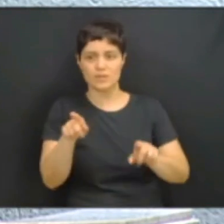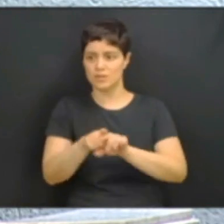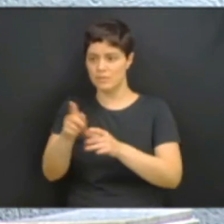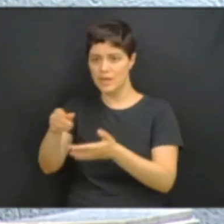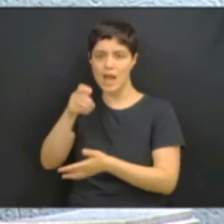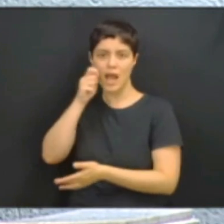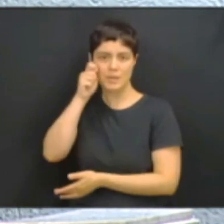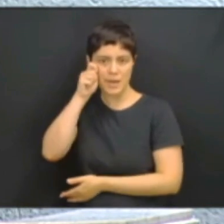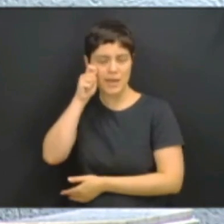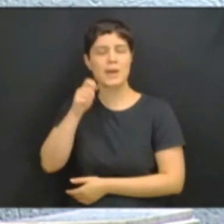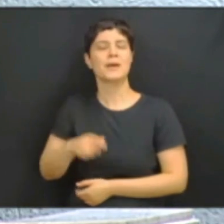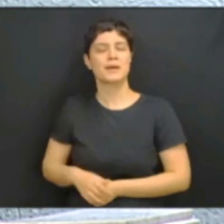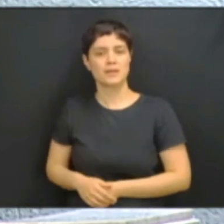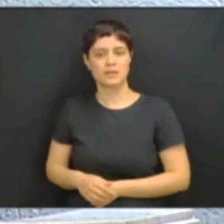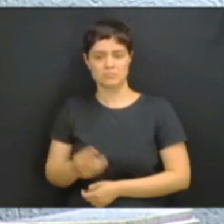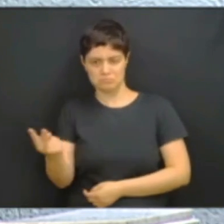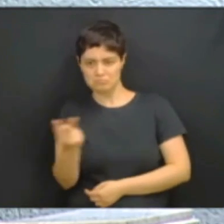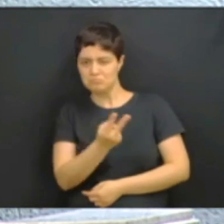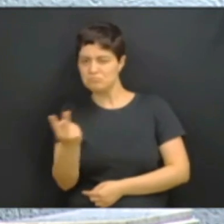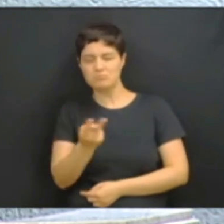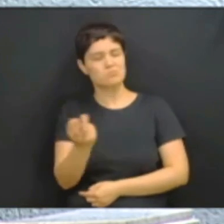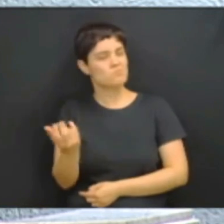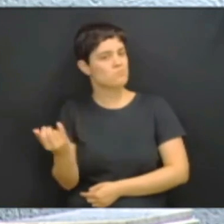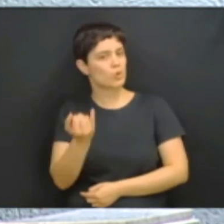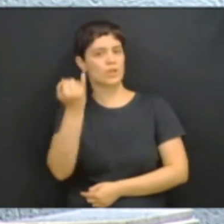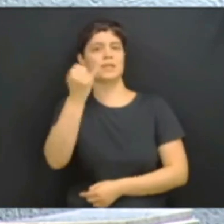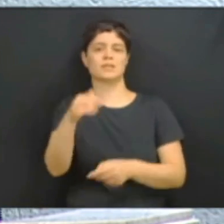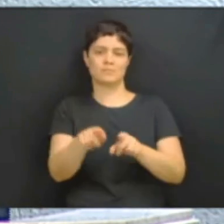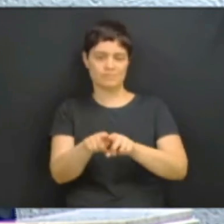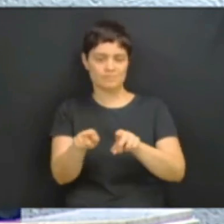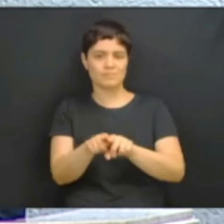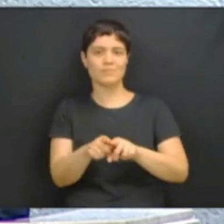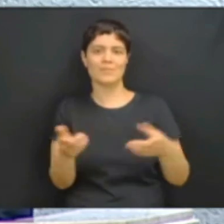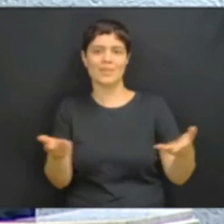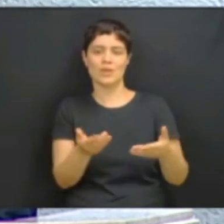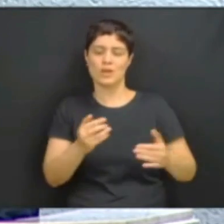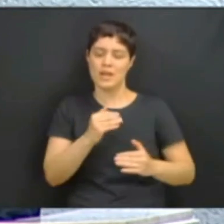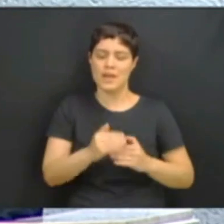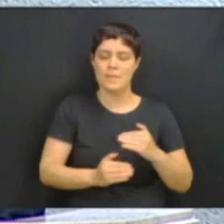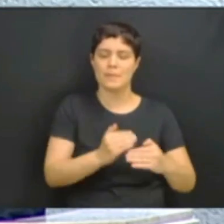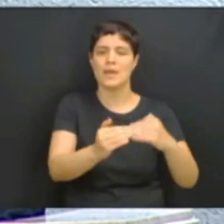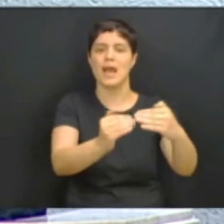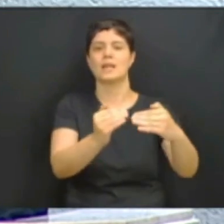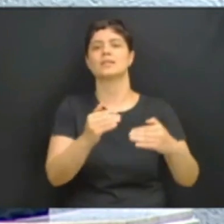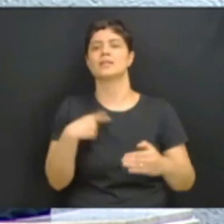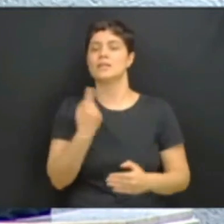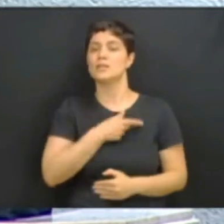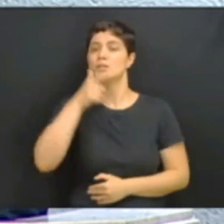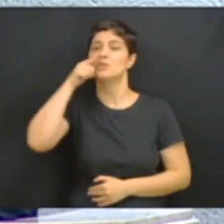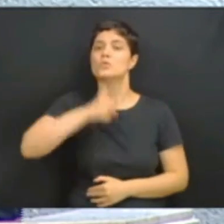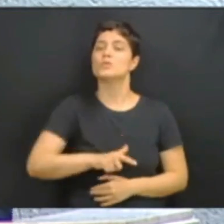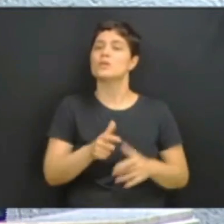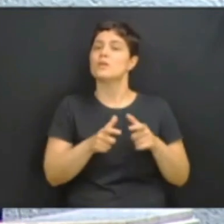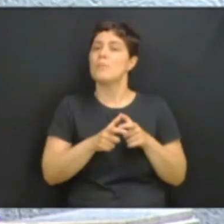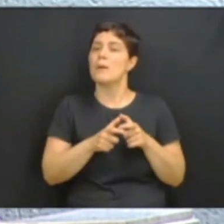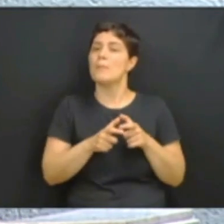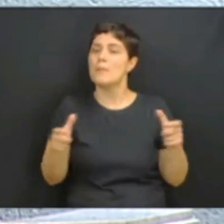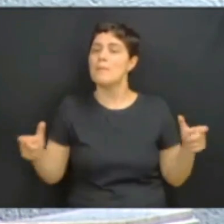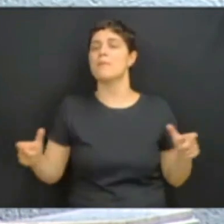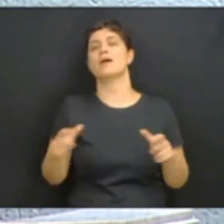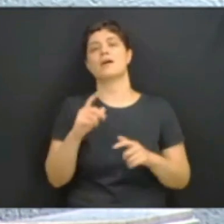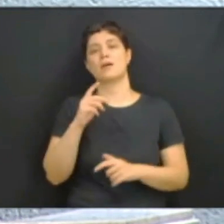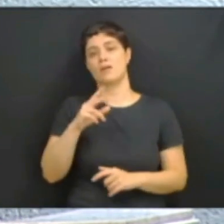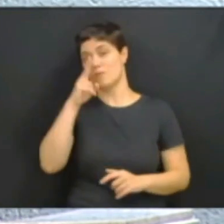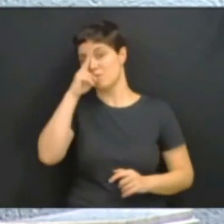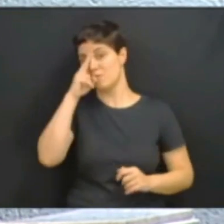Excelências são importantes demais também nessa caminhada de construção e aumento da força política do Podemos.